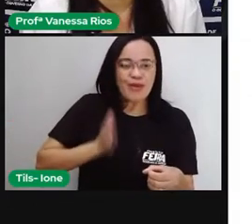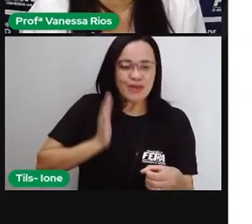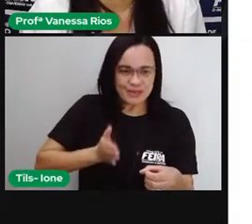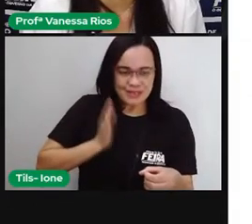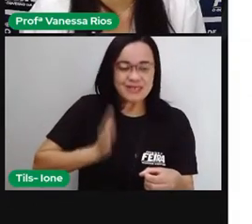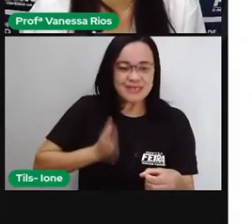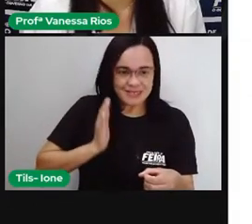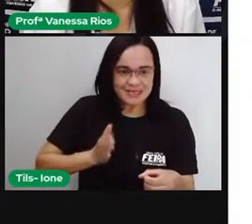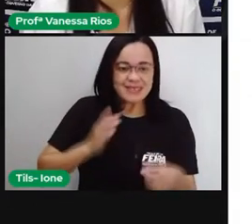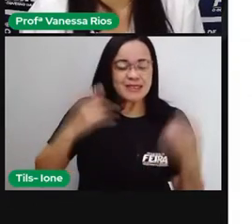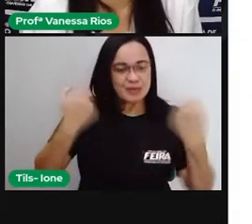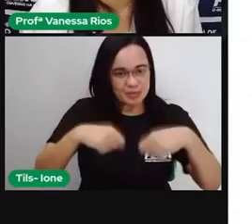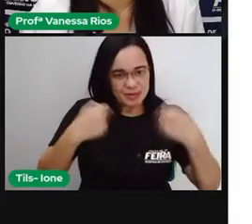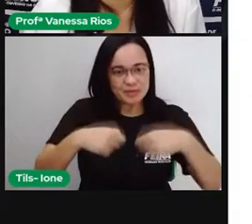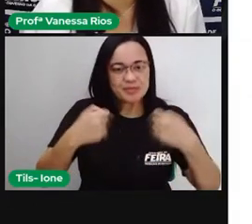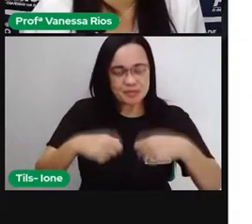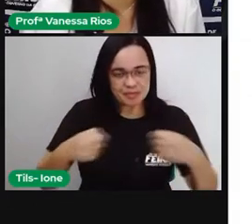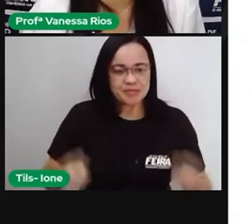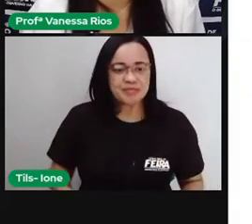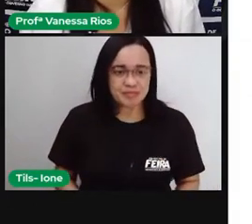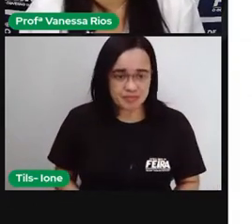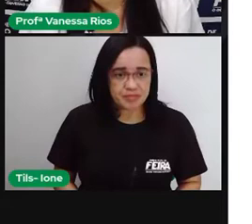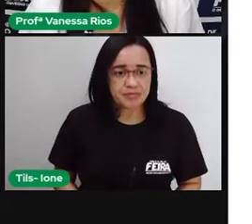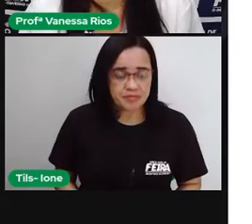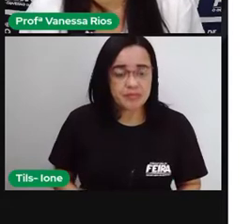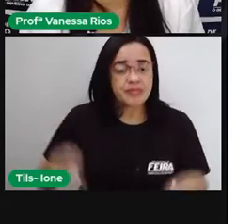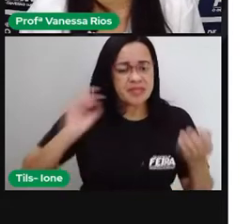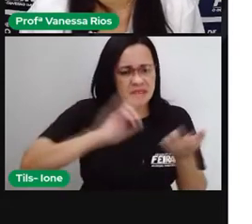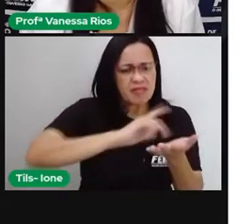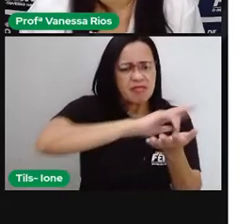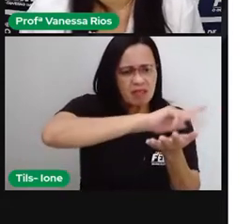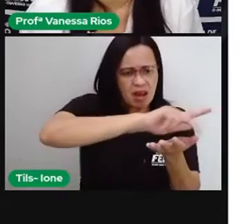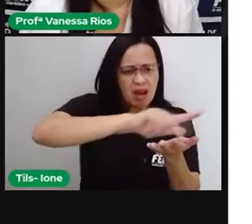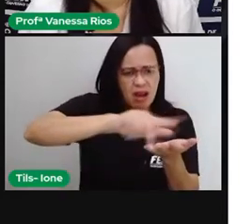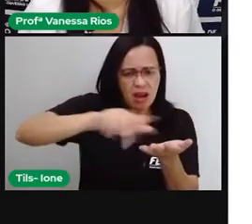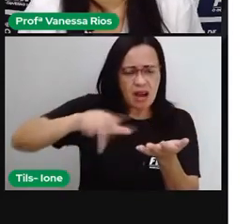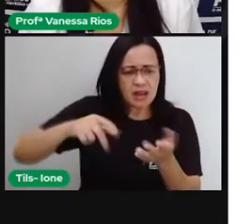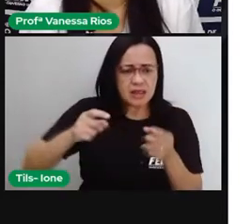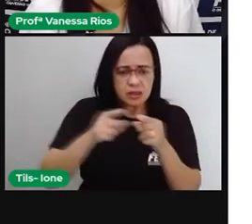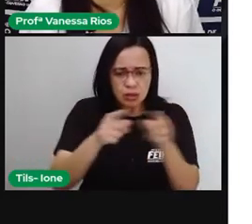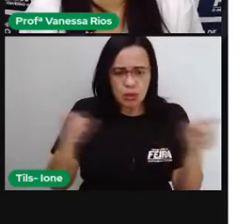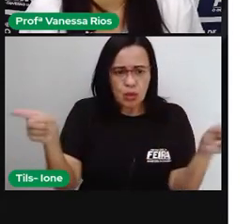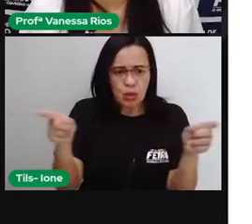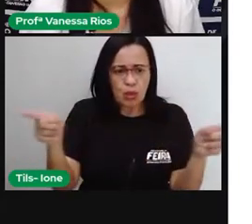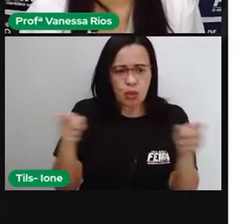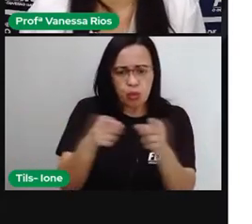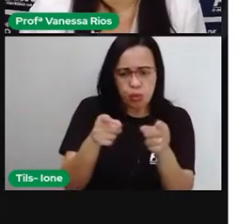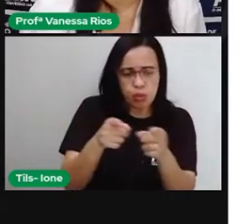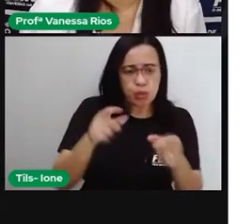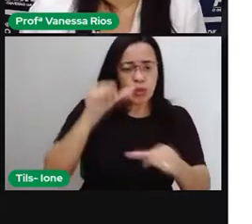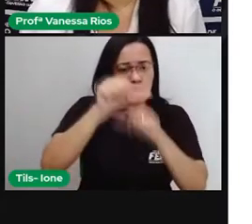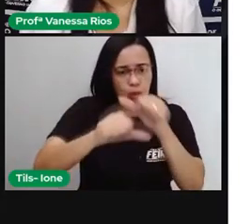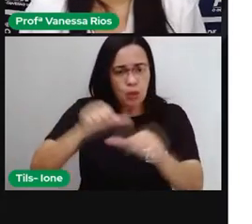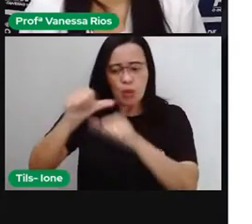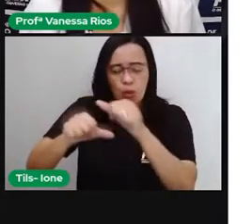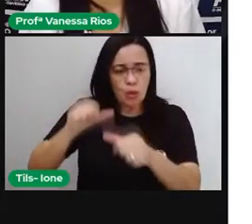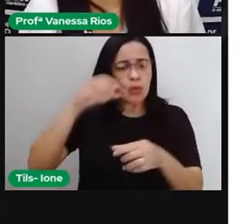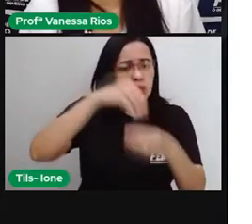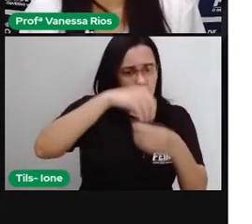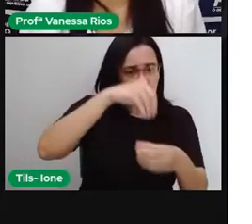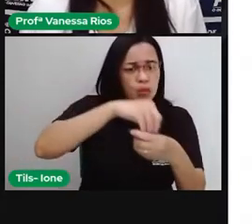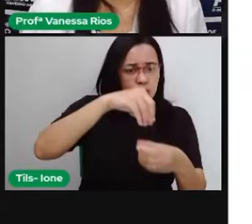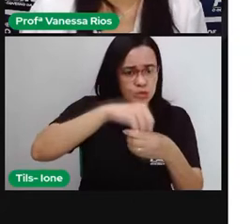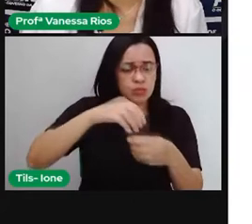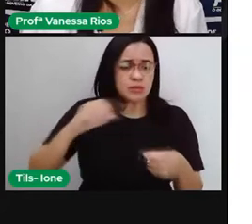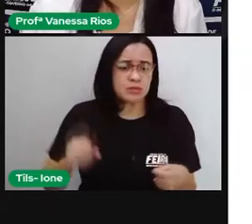dotadas de válvulas. Então, existem aí várias extensões, né? Variações nas veias, fica mais